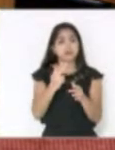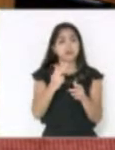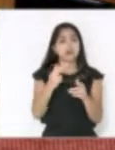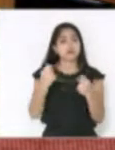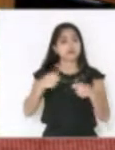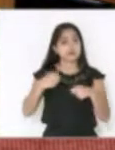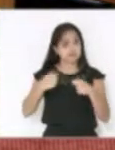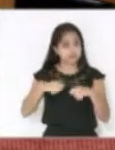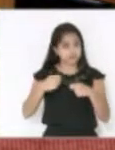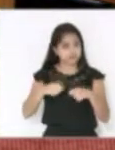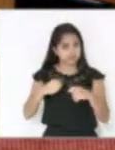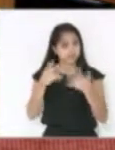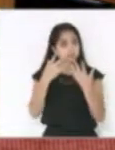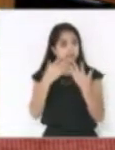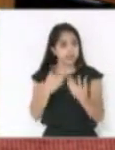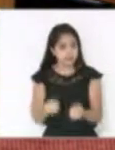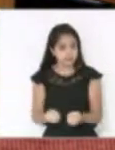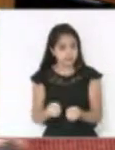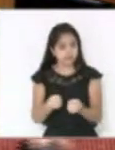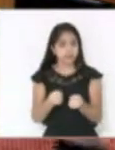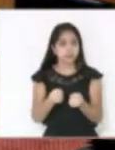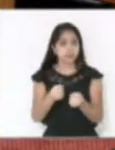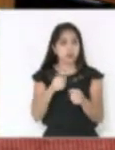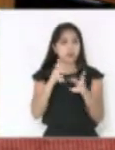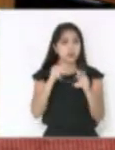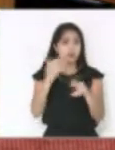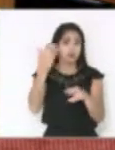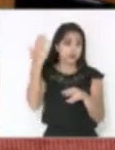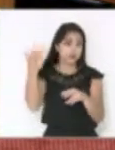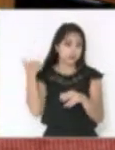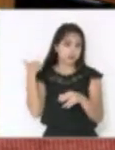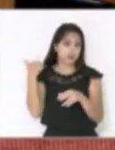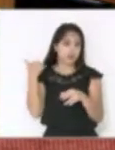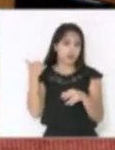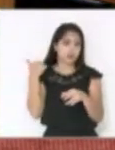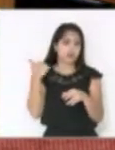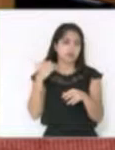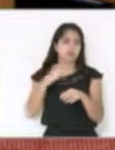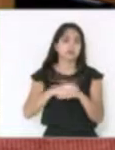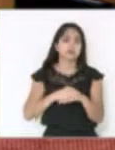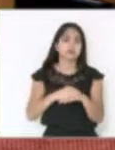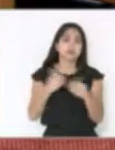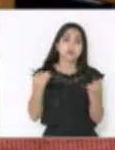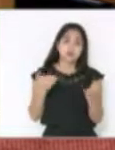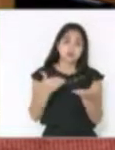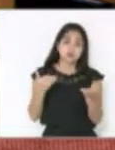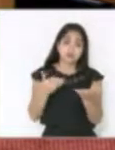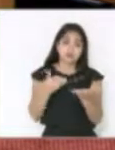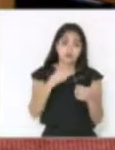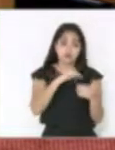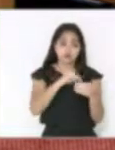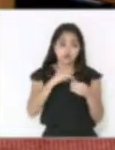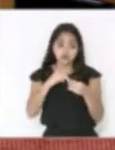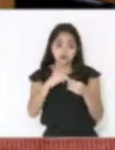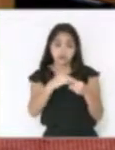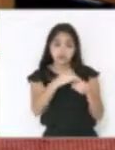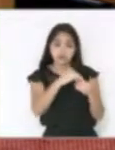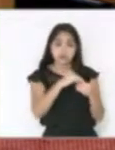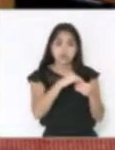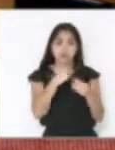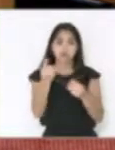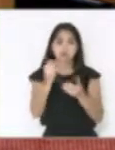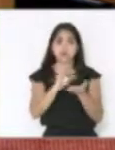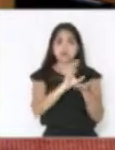nós deveríamos também adotar mesmo providências que fizemos em relação àquela operação e hoje os municípios estão